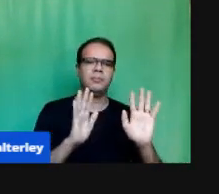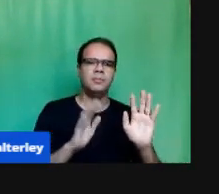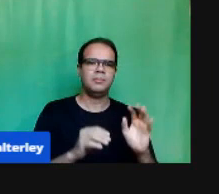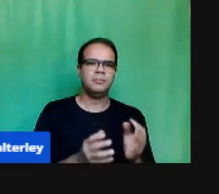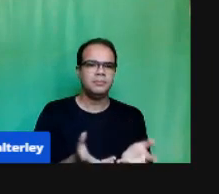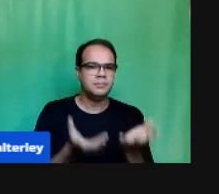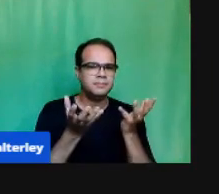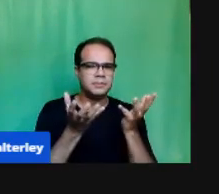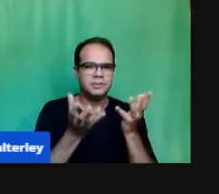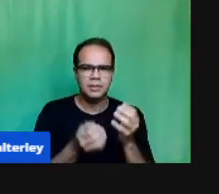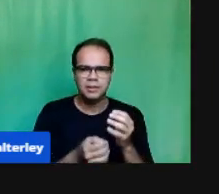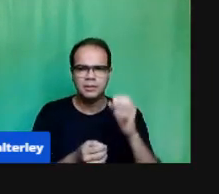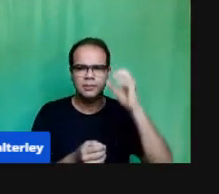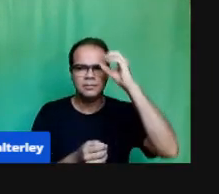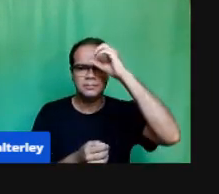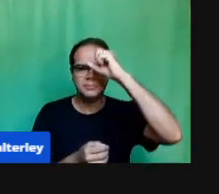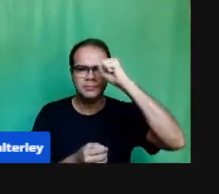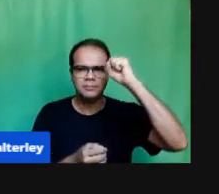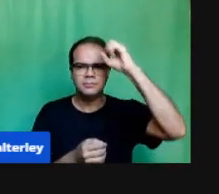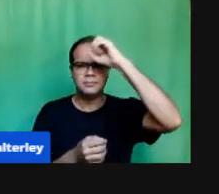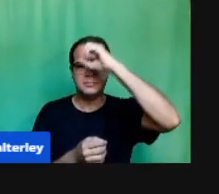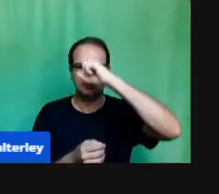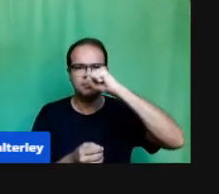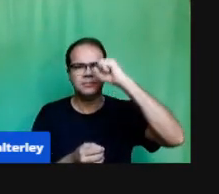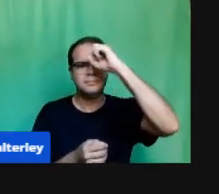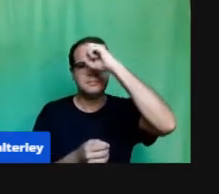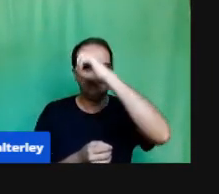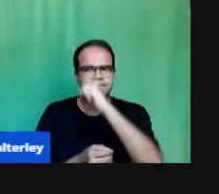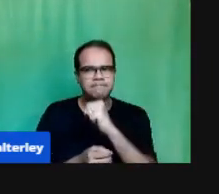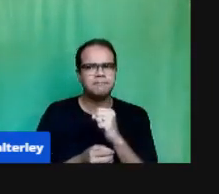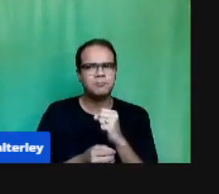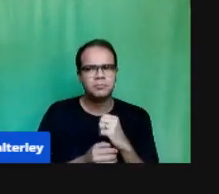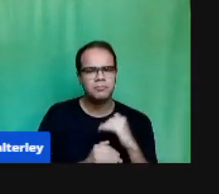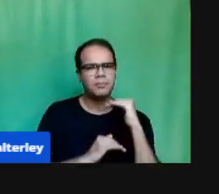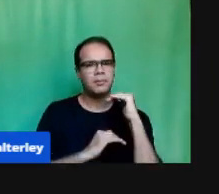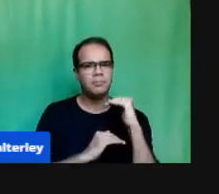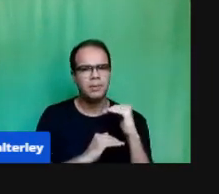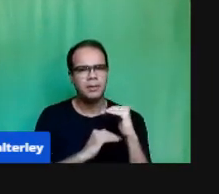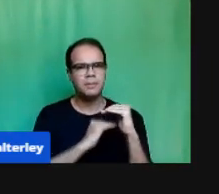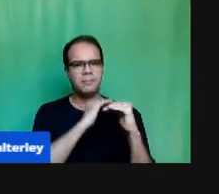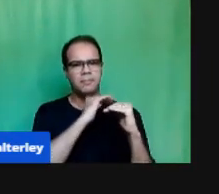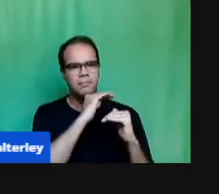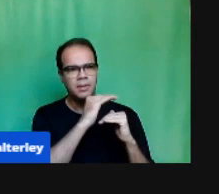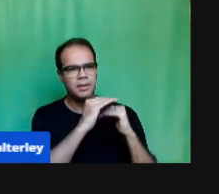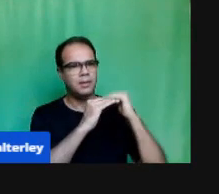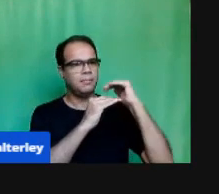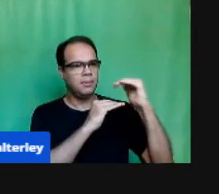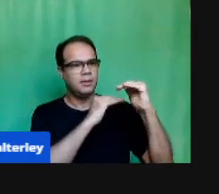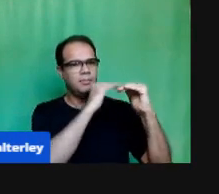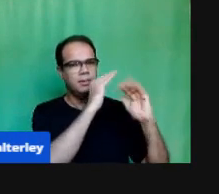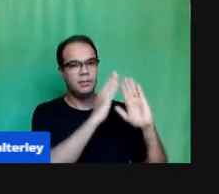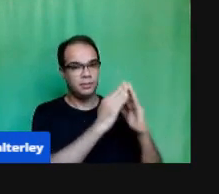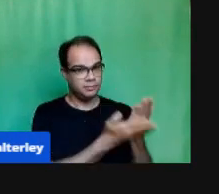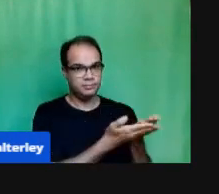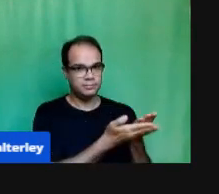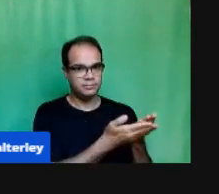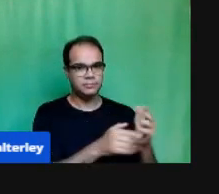processo de experiência e erro, que nós fomos conduzindo o trabalho lá na nossa escola.